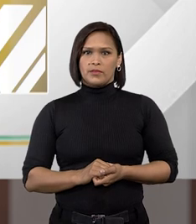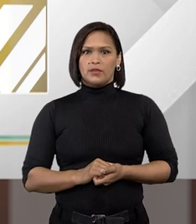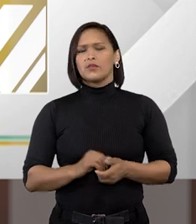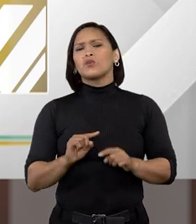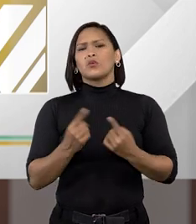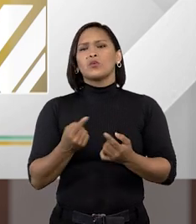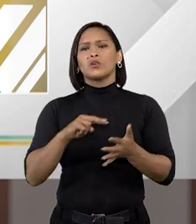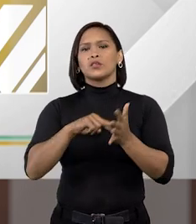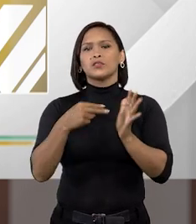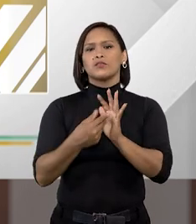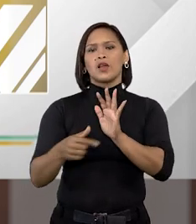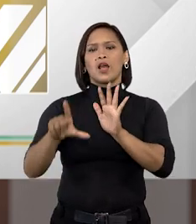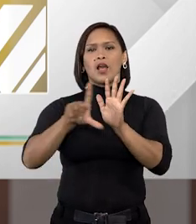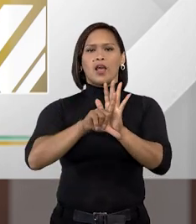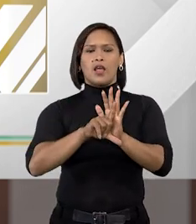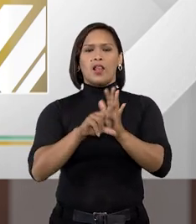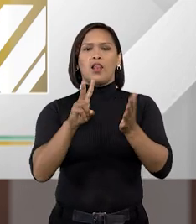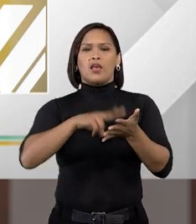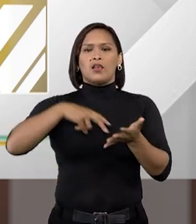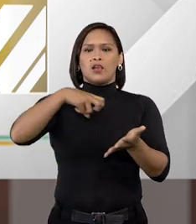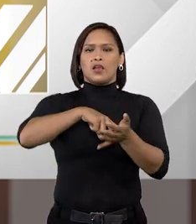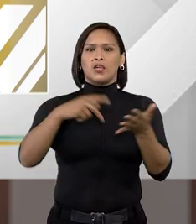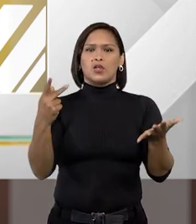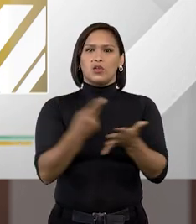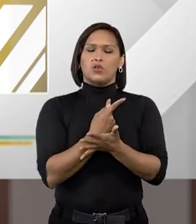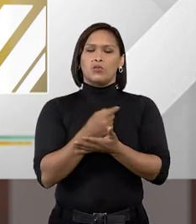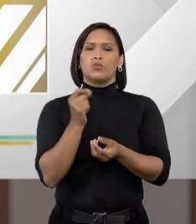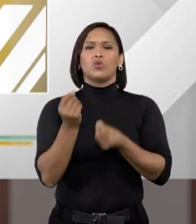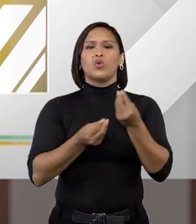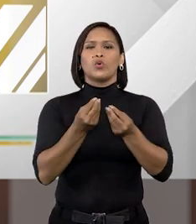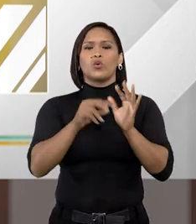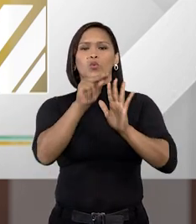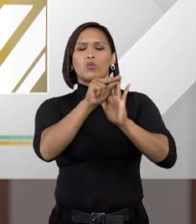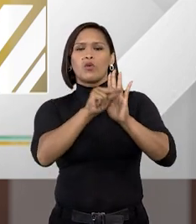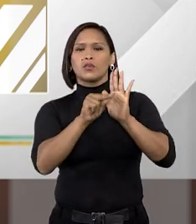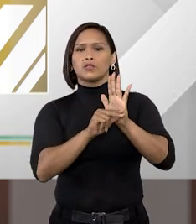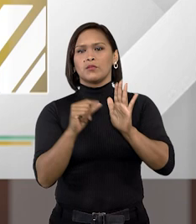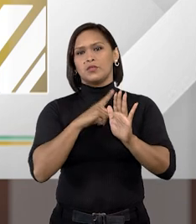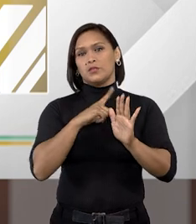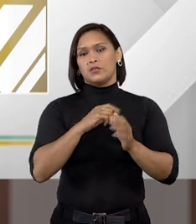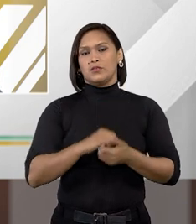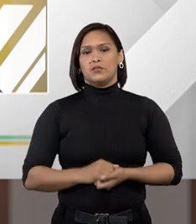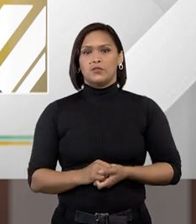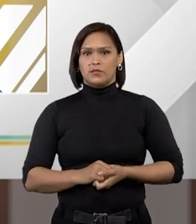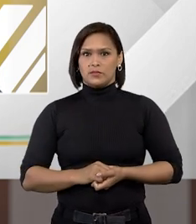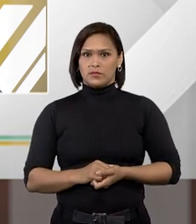O que é a lei de execução penal, então? E do que ela trata, professor Bruno?